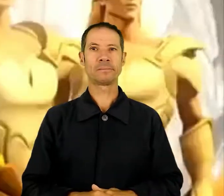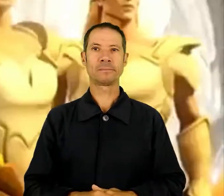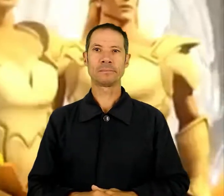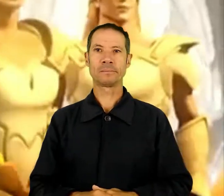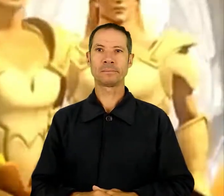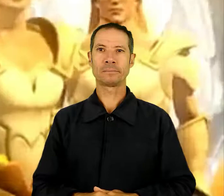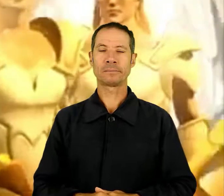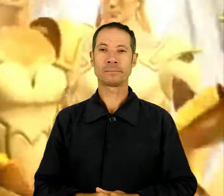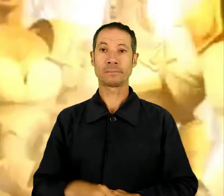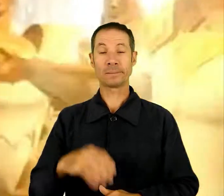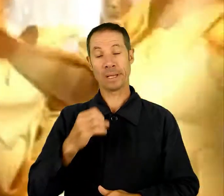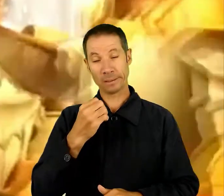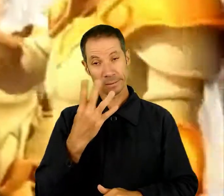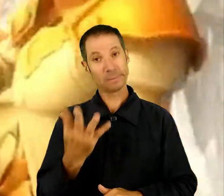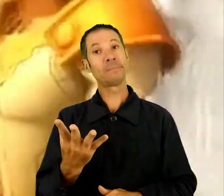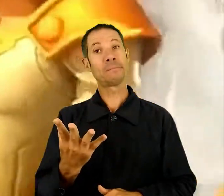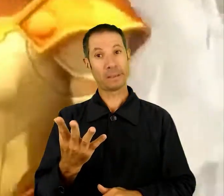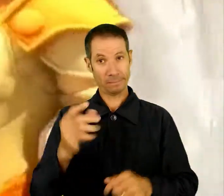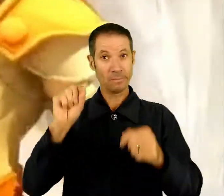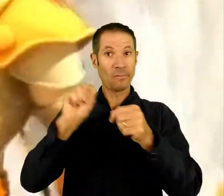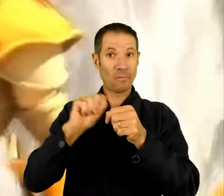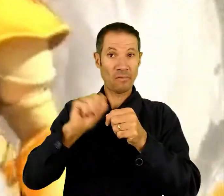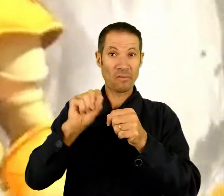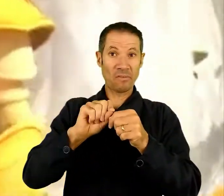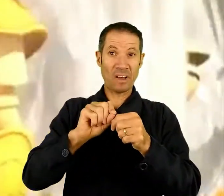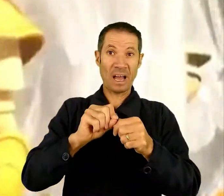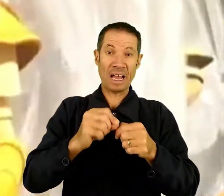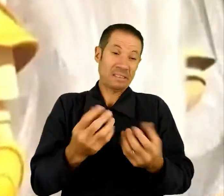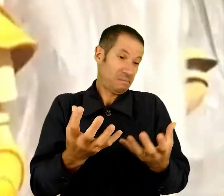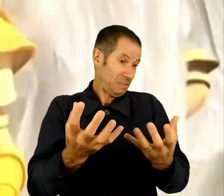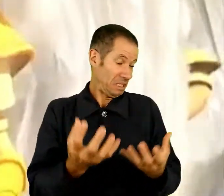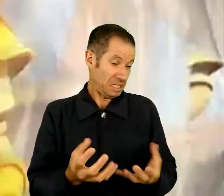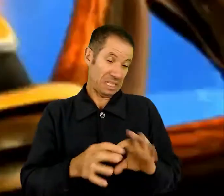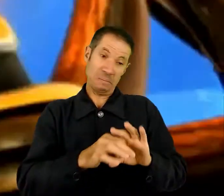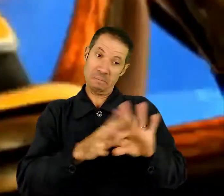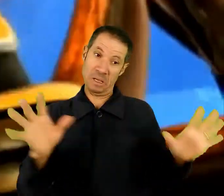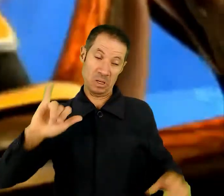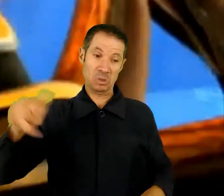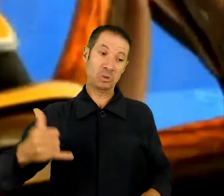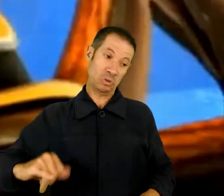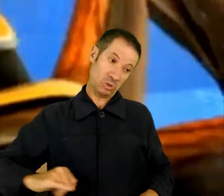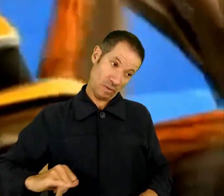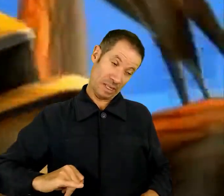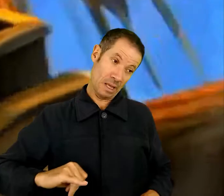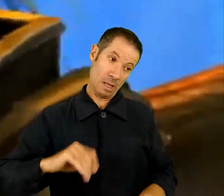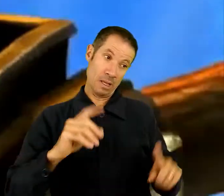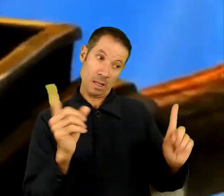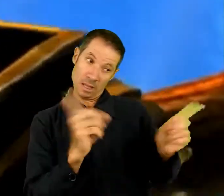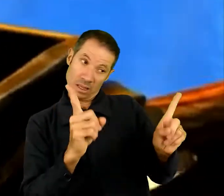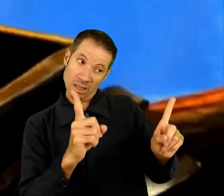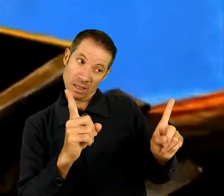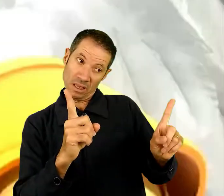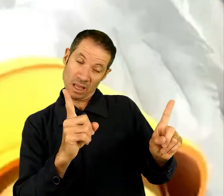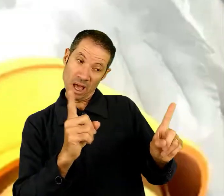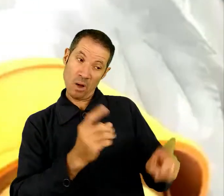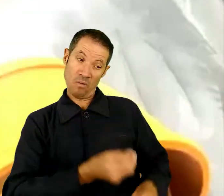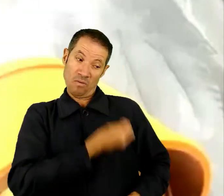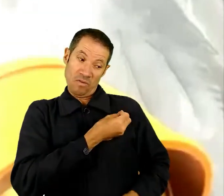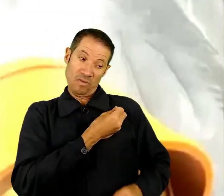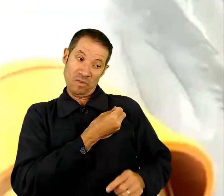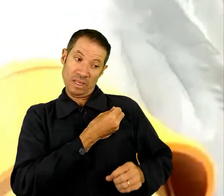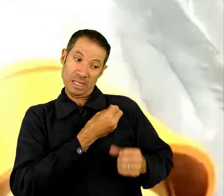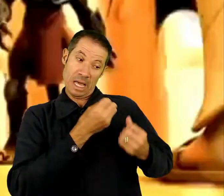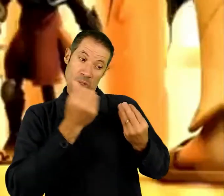Pois bem, faça o que quiser com tudo o que Jó tem, mas não faça nenhum mal a ele